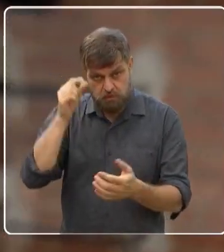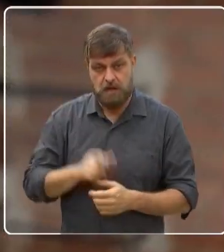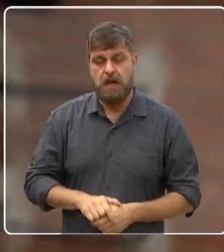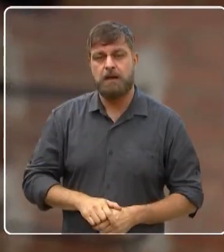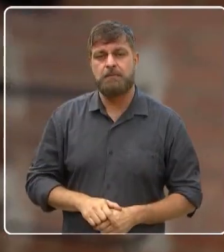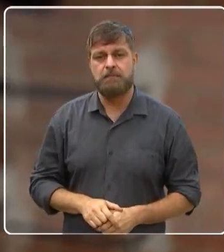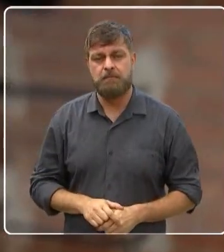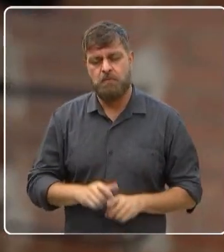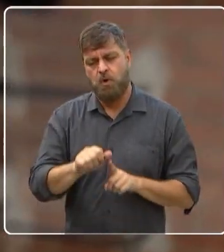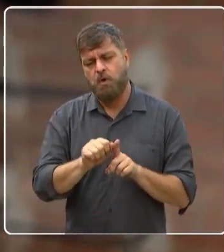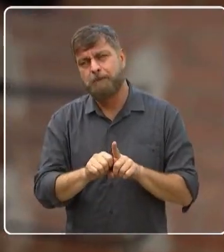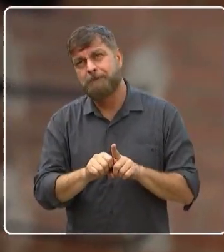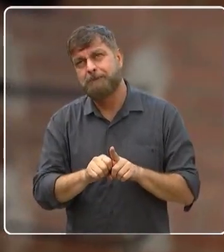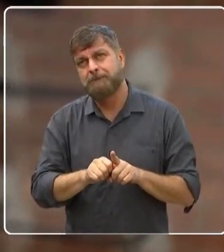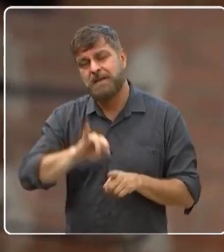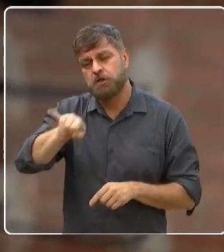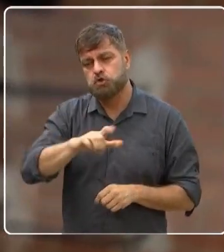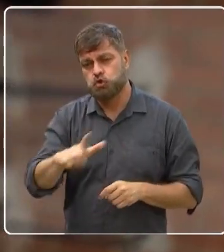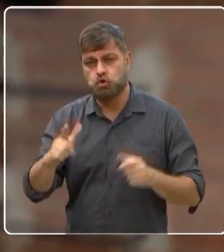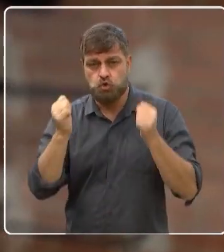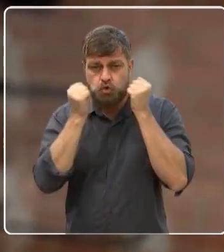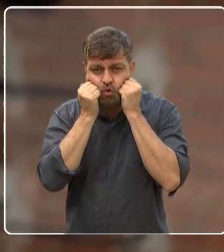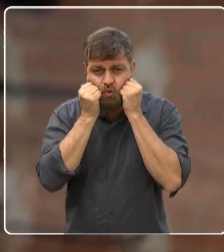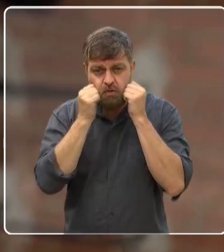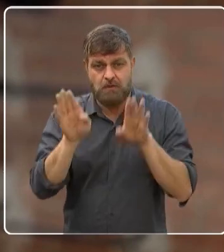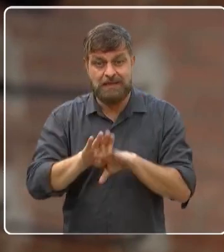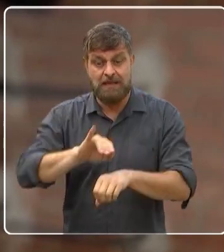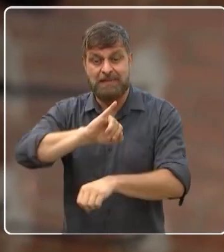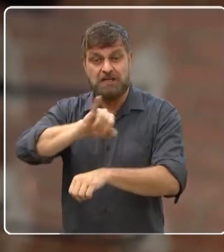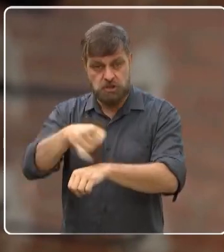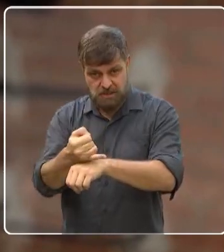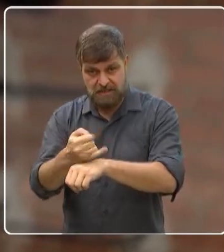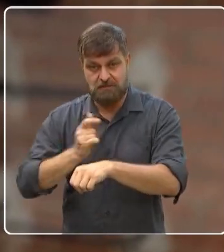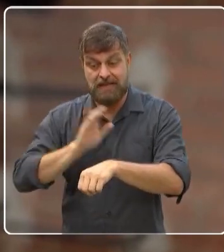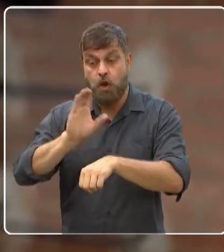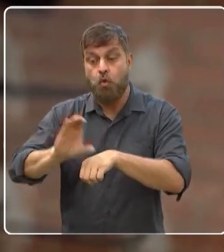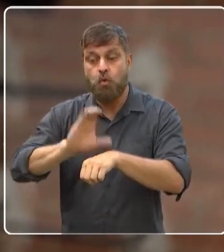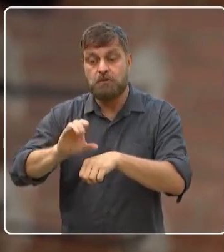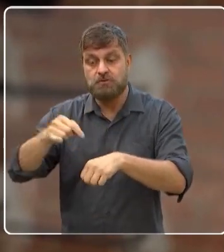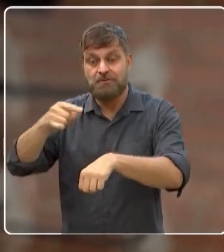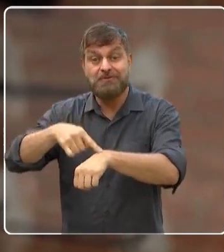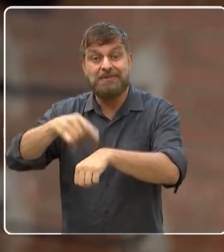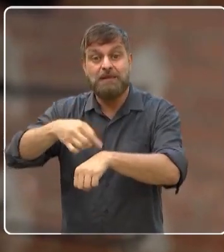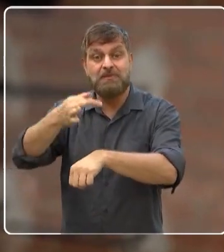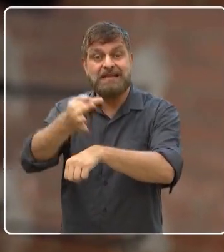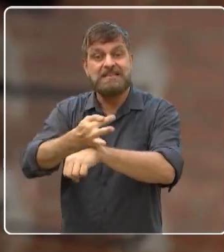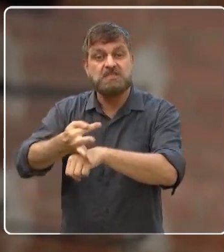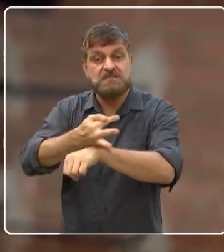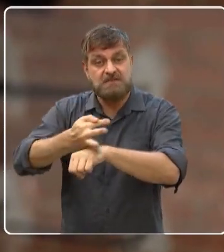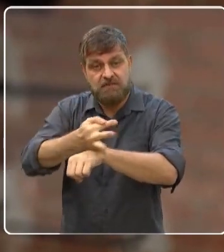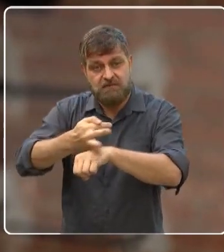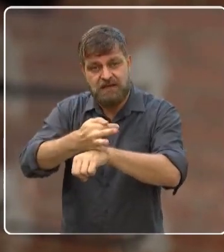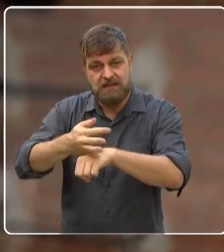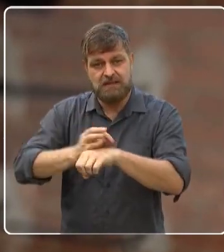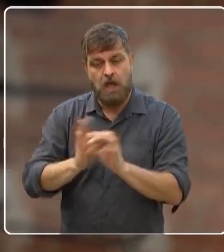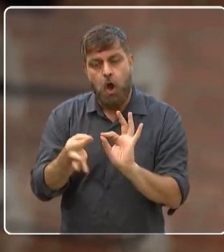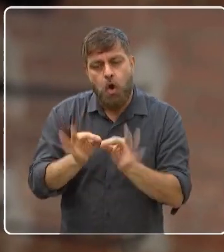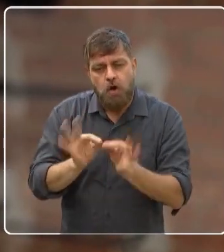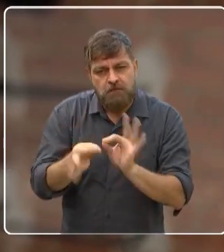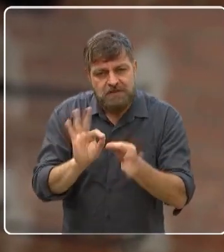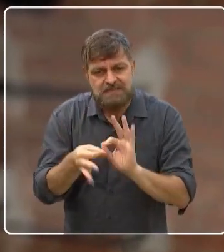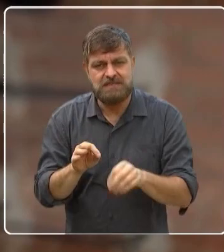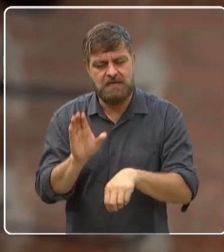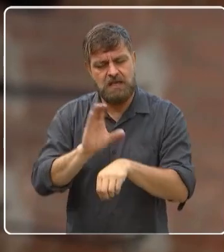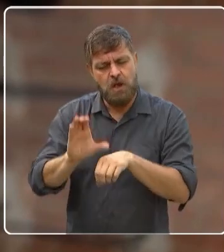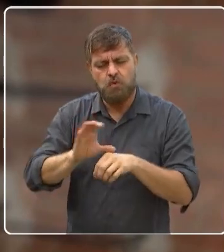geralmente em julho e janeiro nós temos esse curso que chama o curso de férias. Onde a gente dá oficinas, cursos